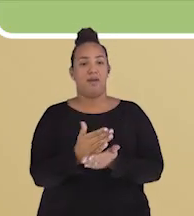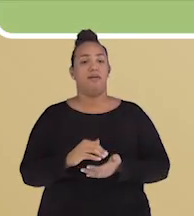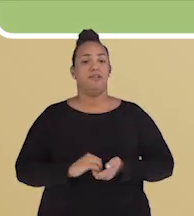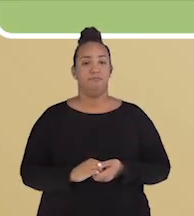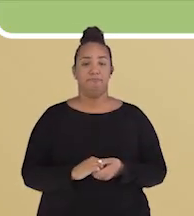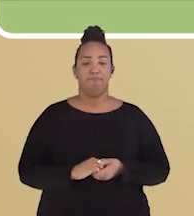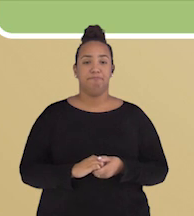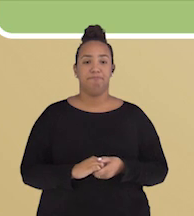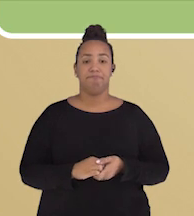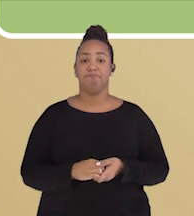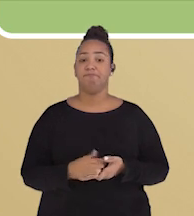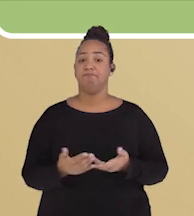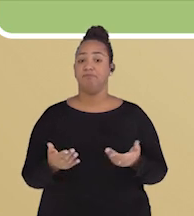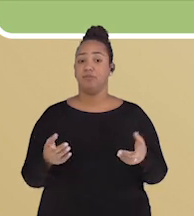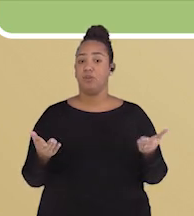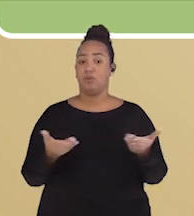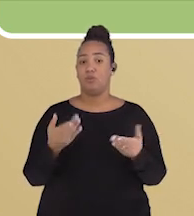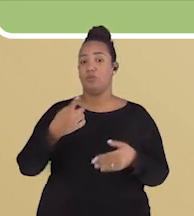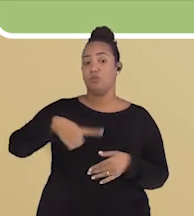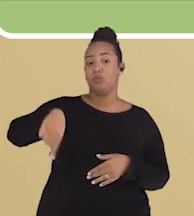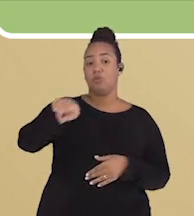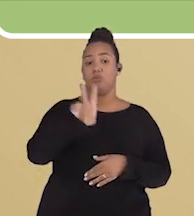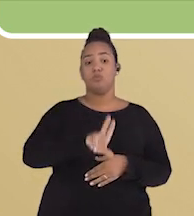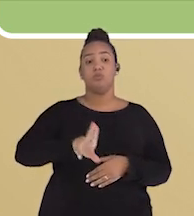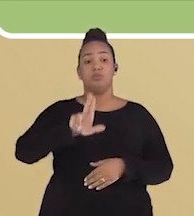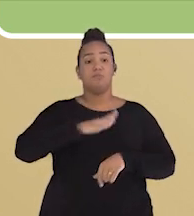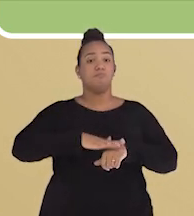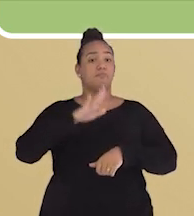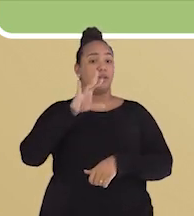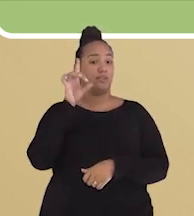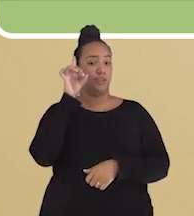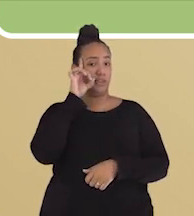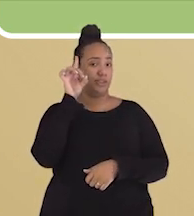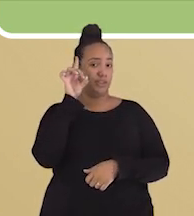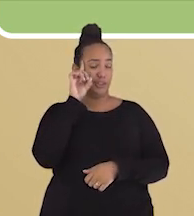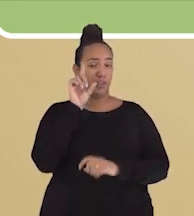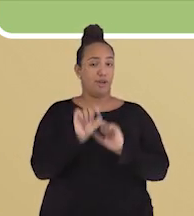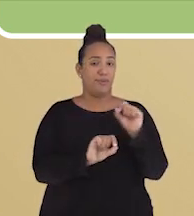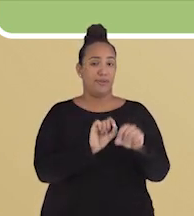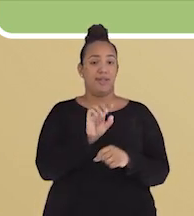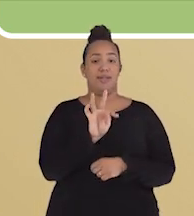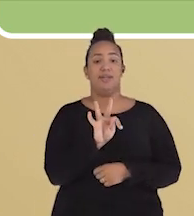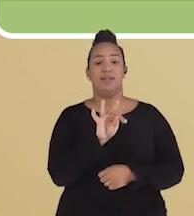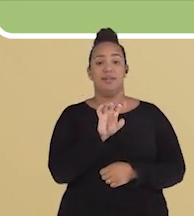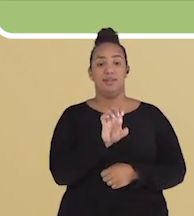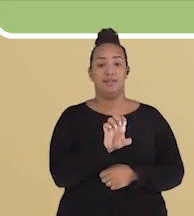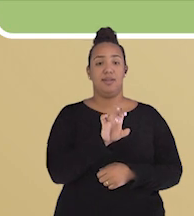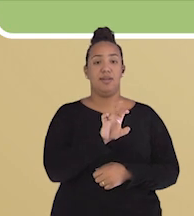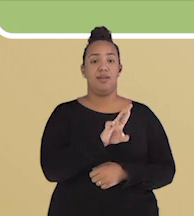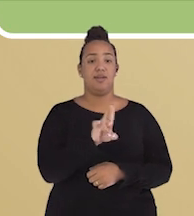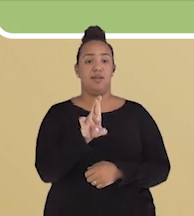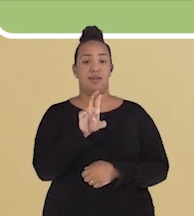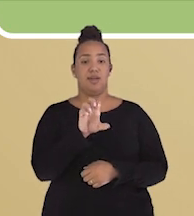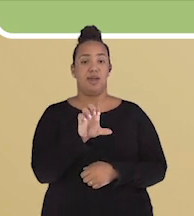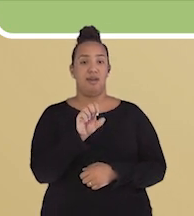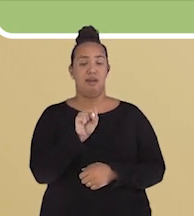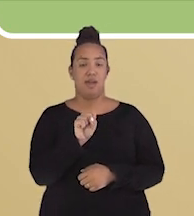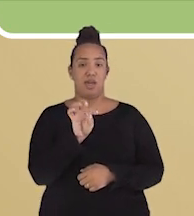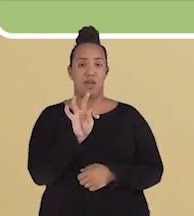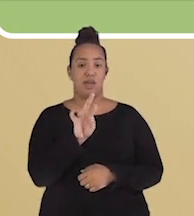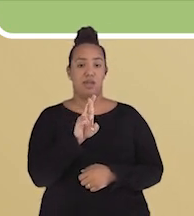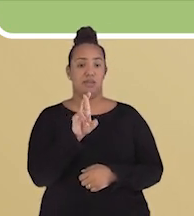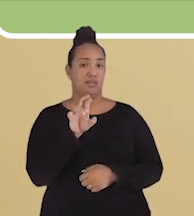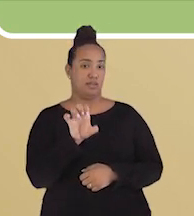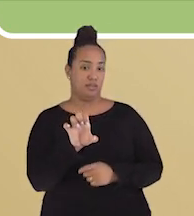meio de transporte que mais usamos no nosso dia a dia é o transporte terrestre. Esse meio de transporte